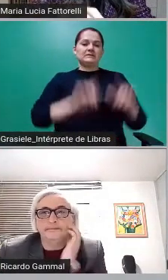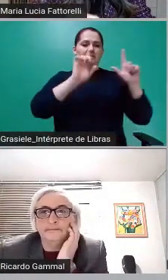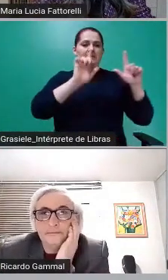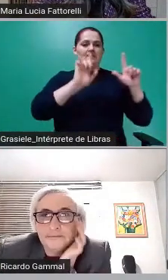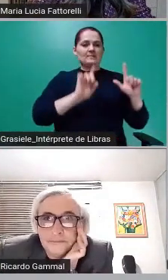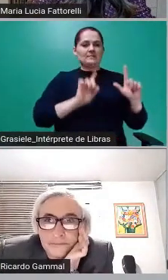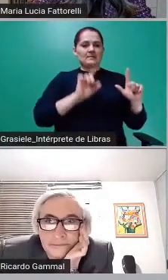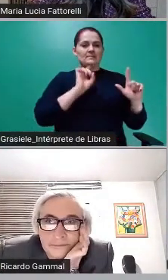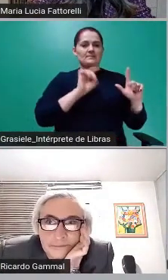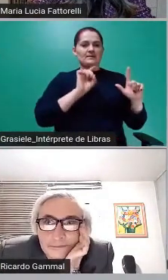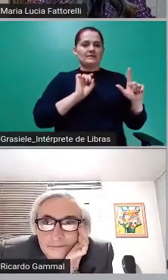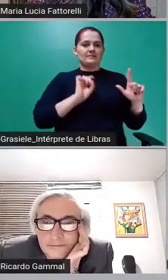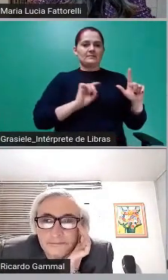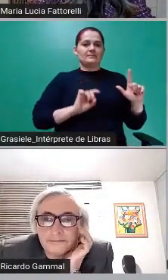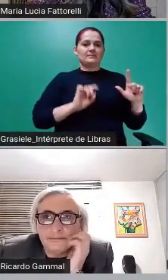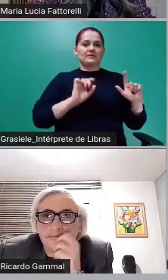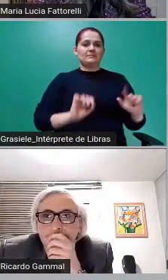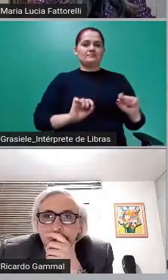clica no outro que ele passa.